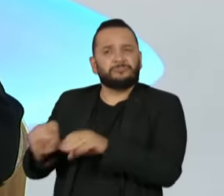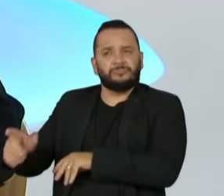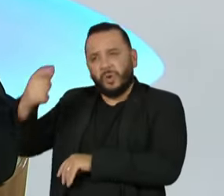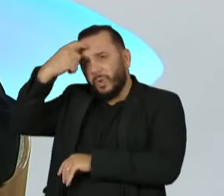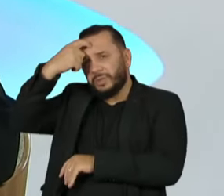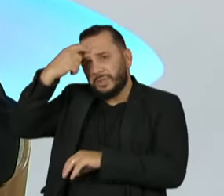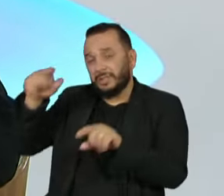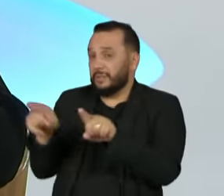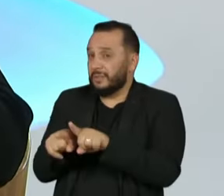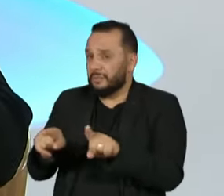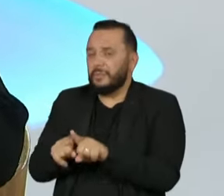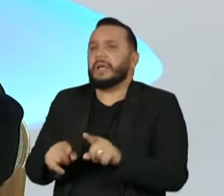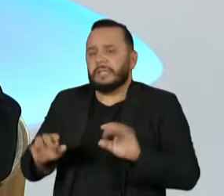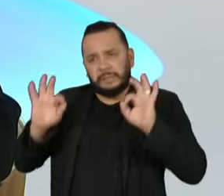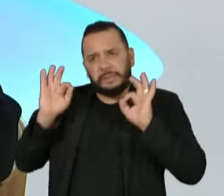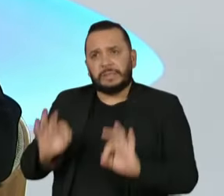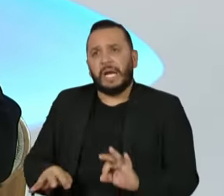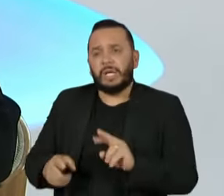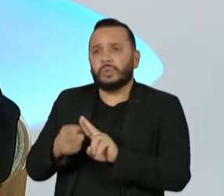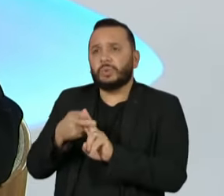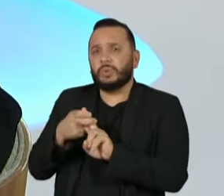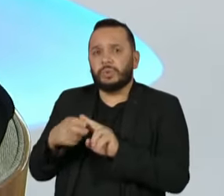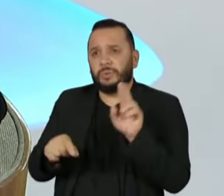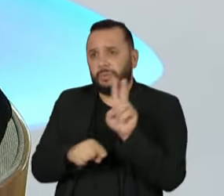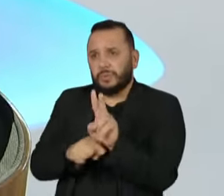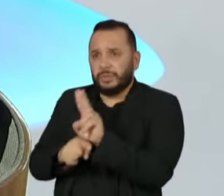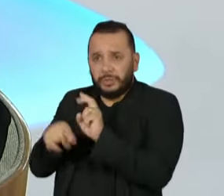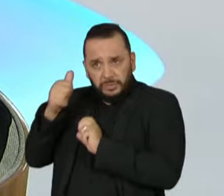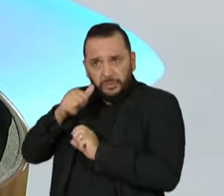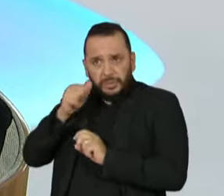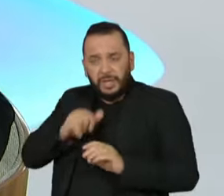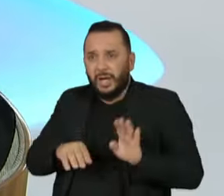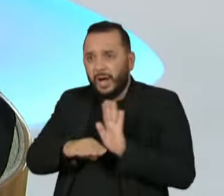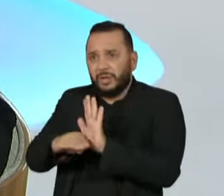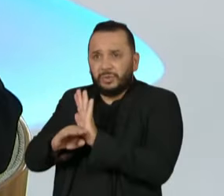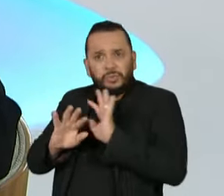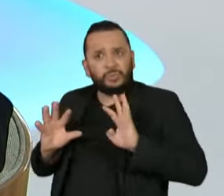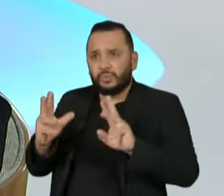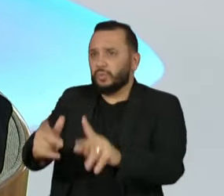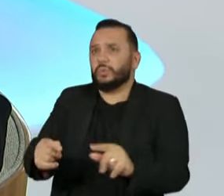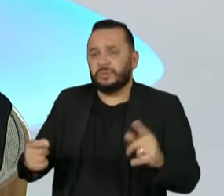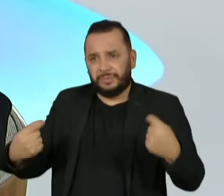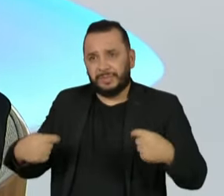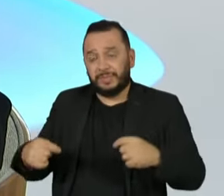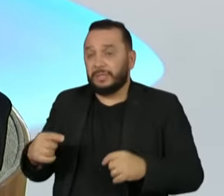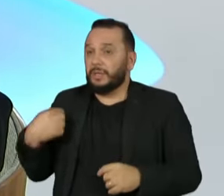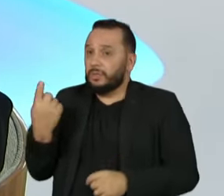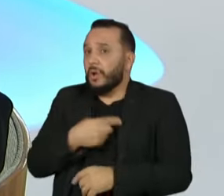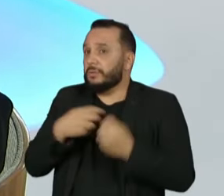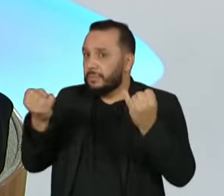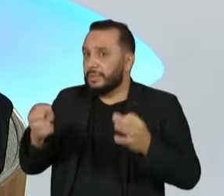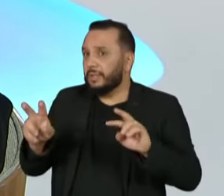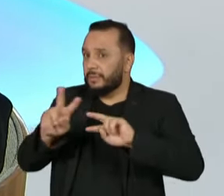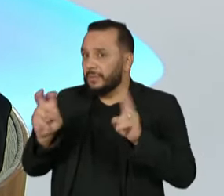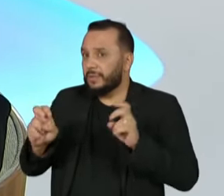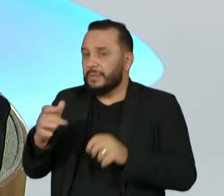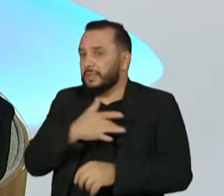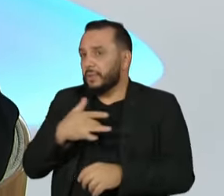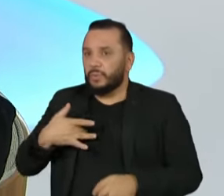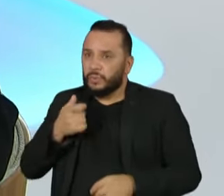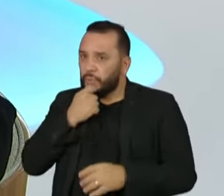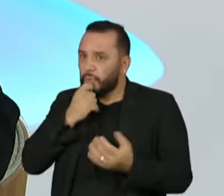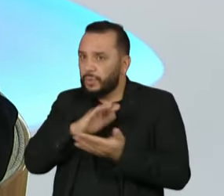proteja essas mulheres, dêem toda a assistência e aí, que nós não falamos de saúde, vamos falar só aqui,